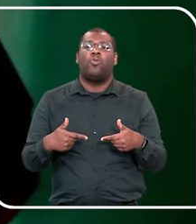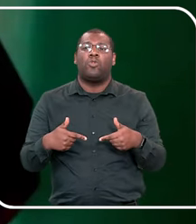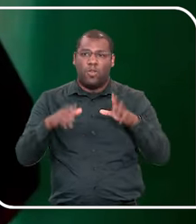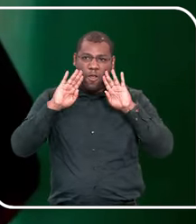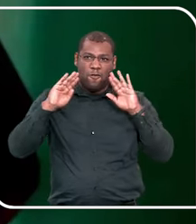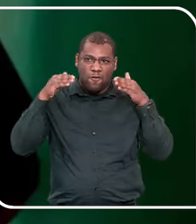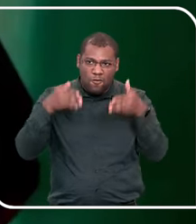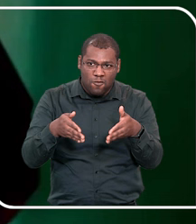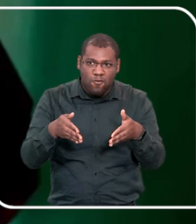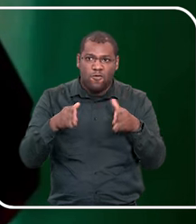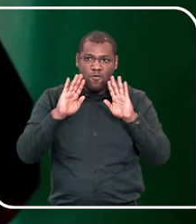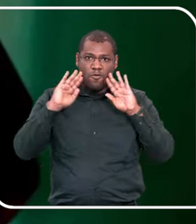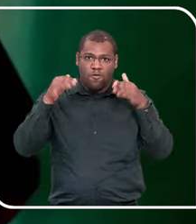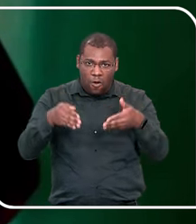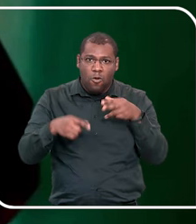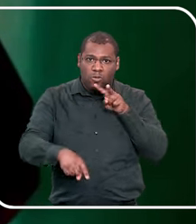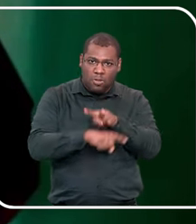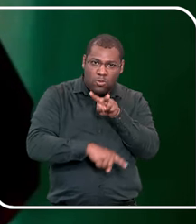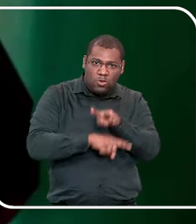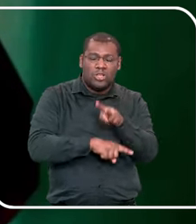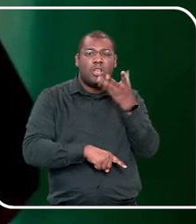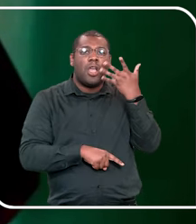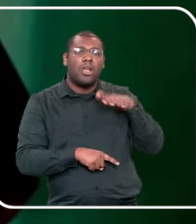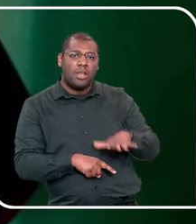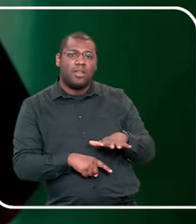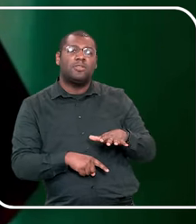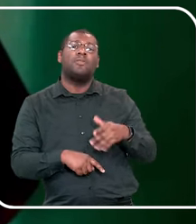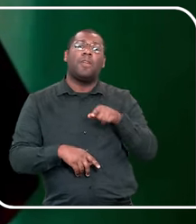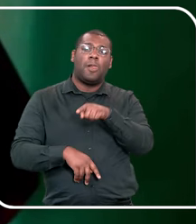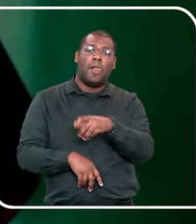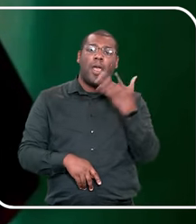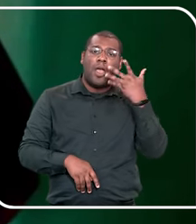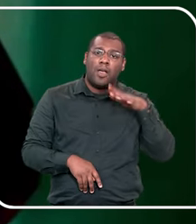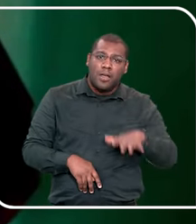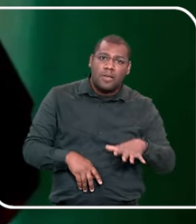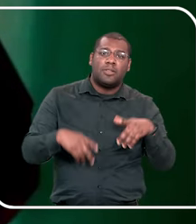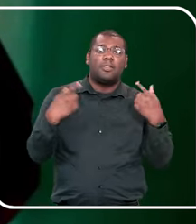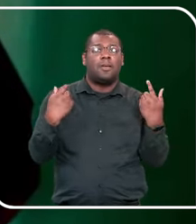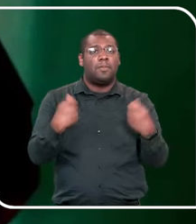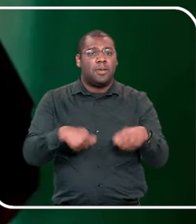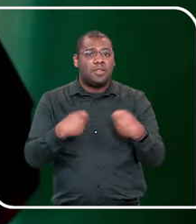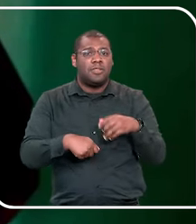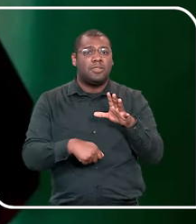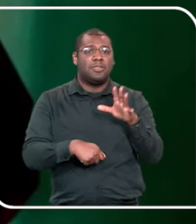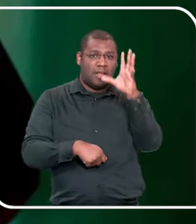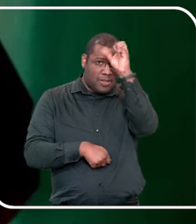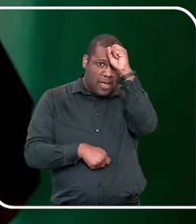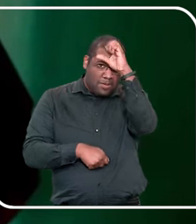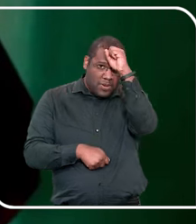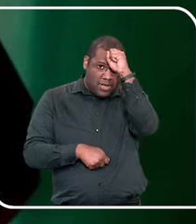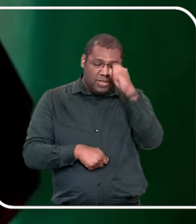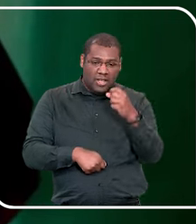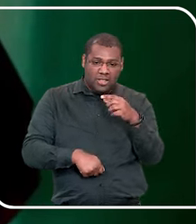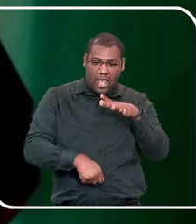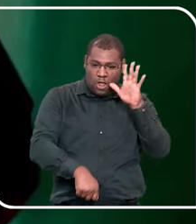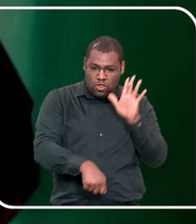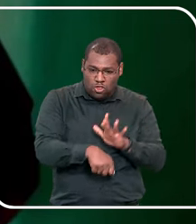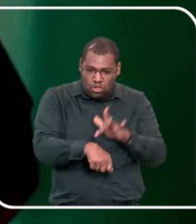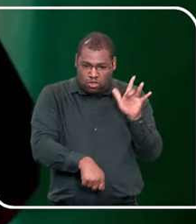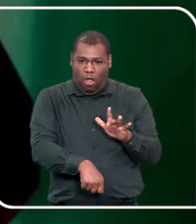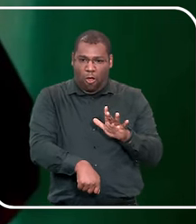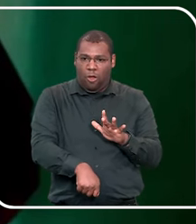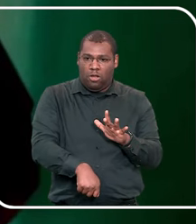enfoque, a gente põe o enfoque todo na autoproteção infantil, que a criança tem que aprender o toque, quem pode tocar, onde pode tocar,